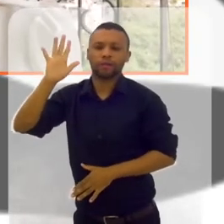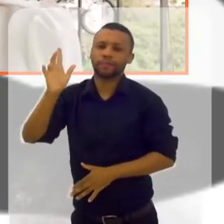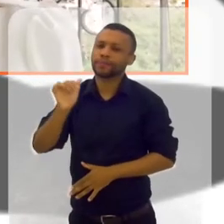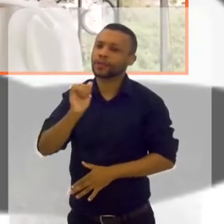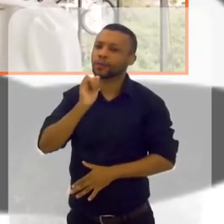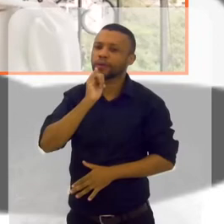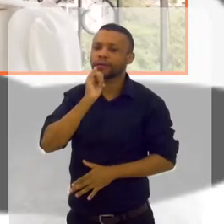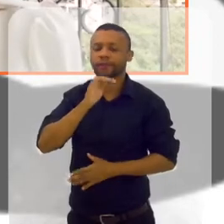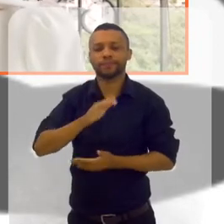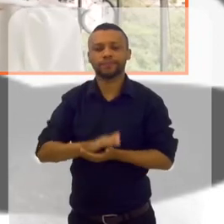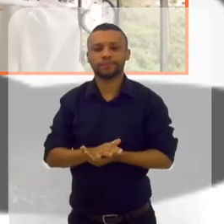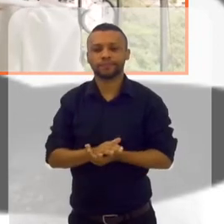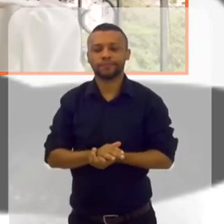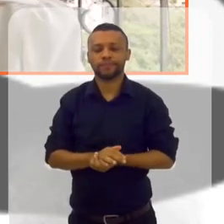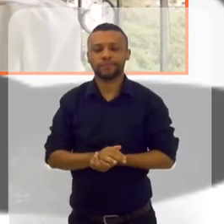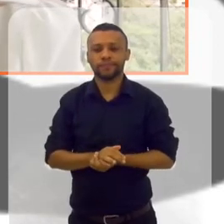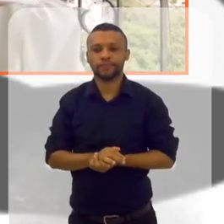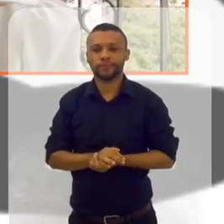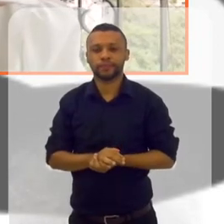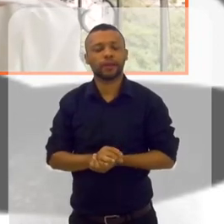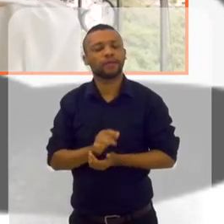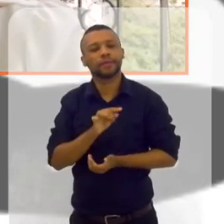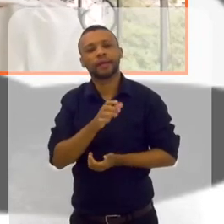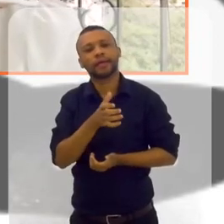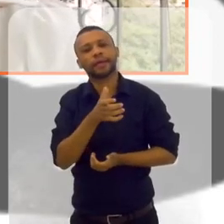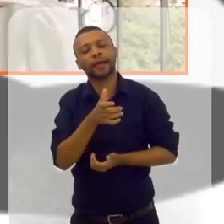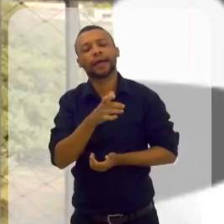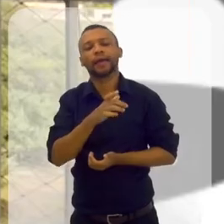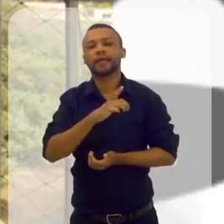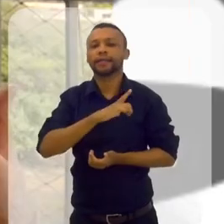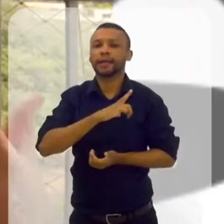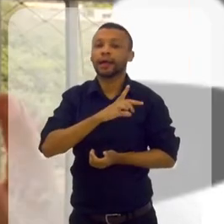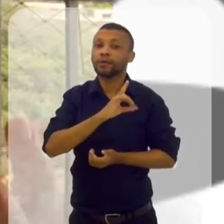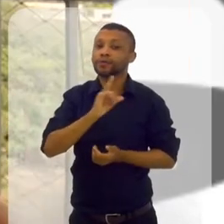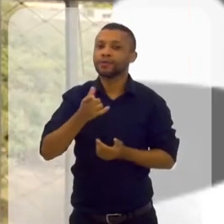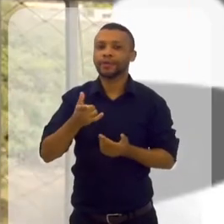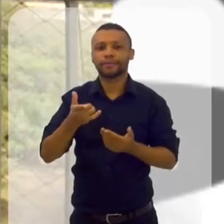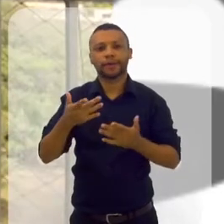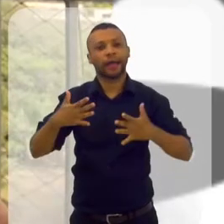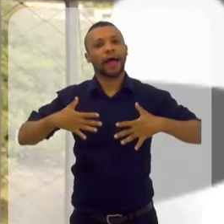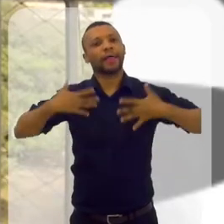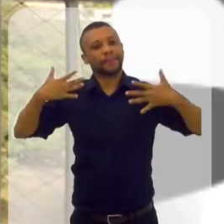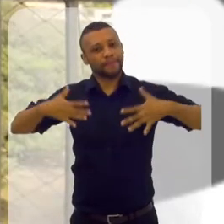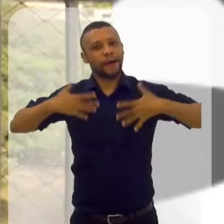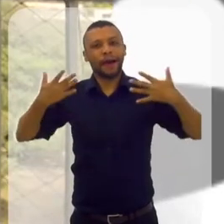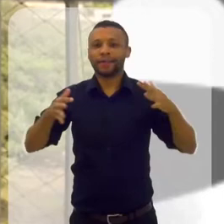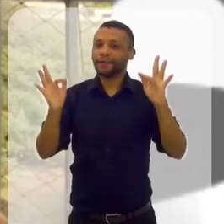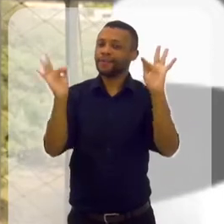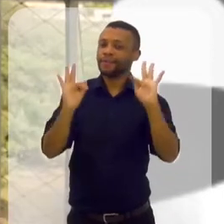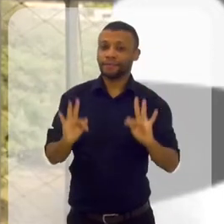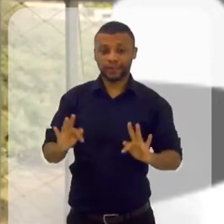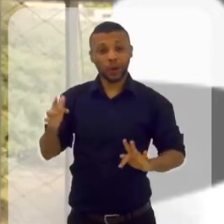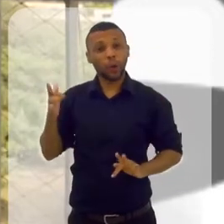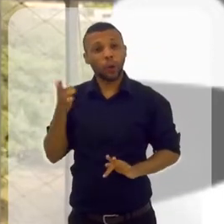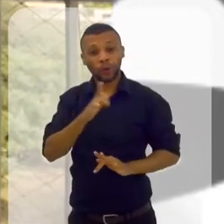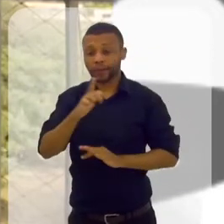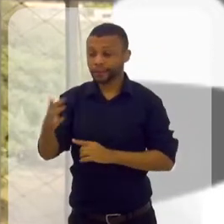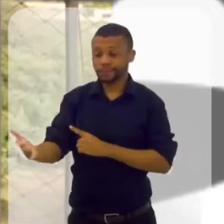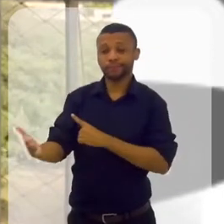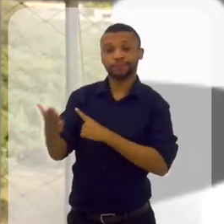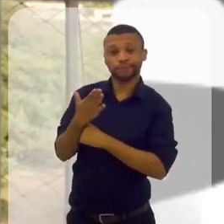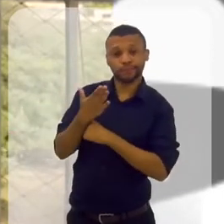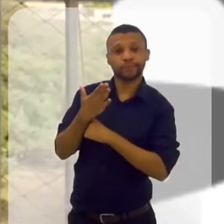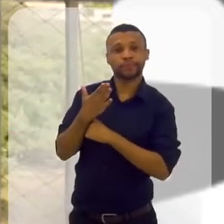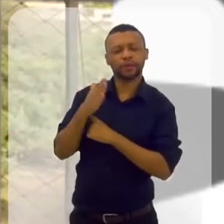Mas vamos supor, você está lá e você quer ter um dia mais animado, um dia mais feliz. Então, você consegue trazer à